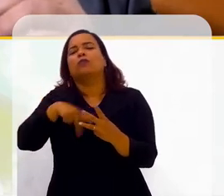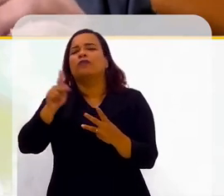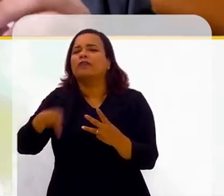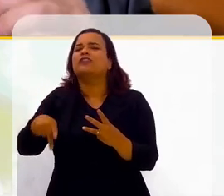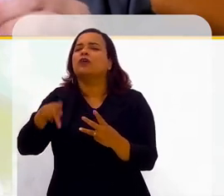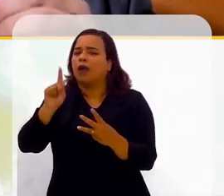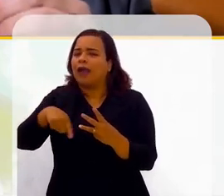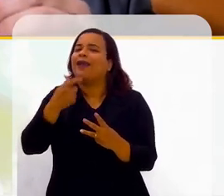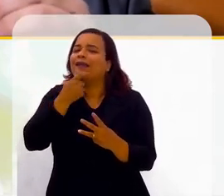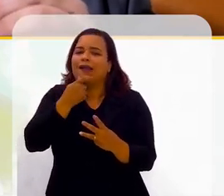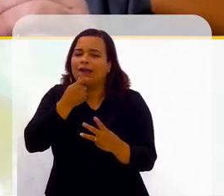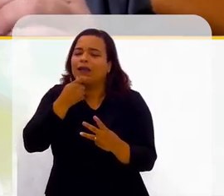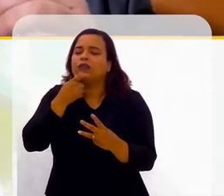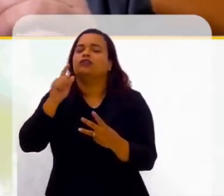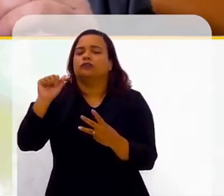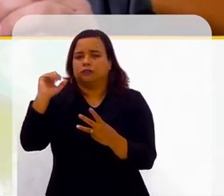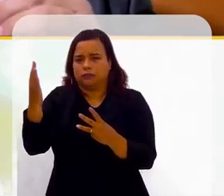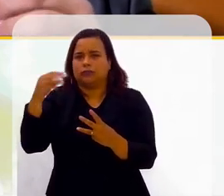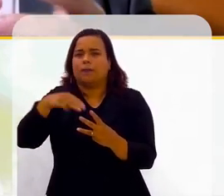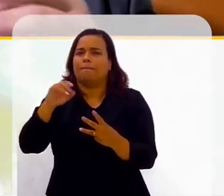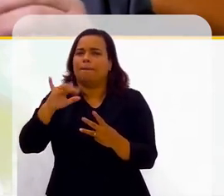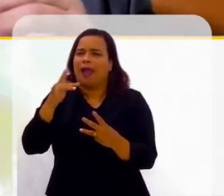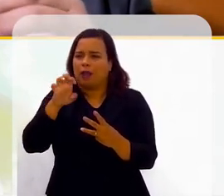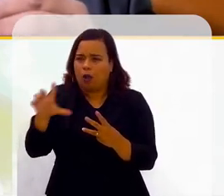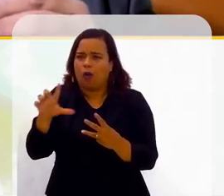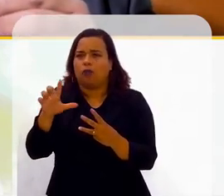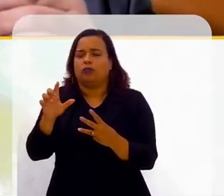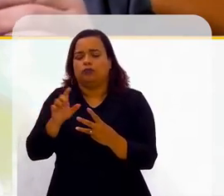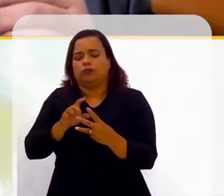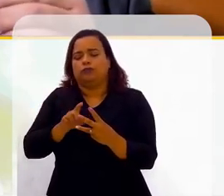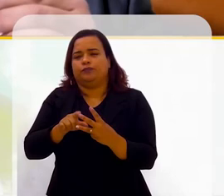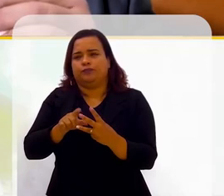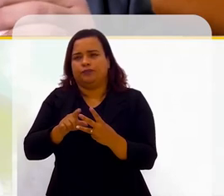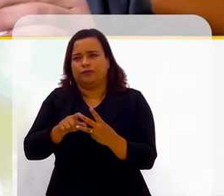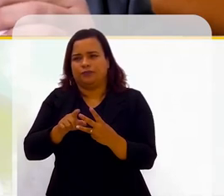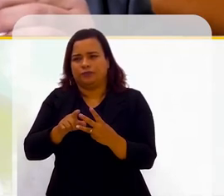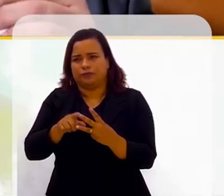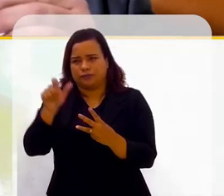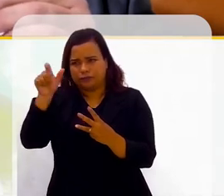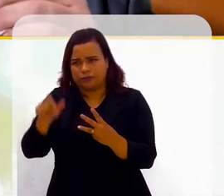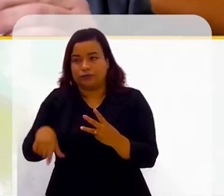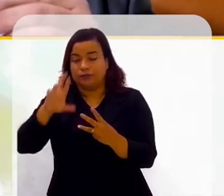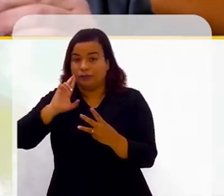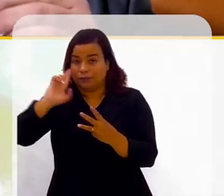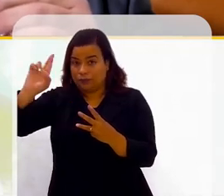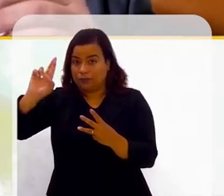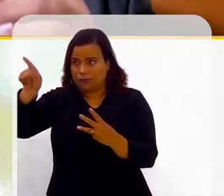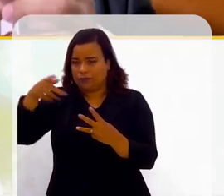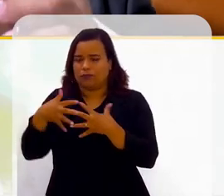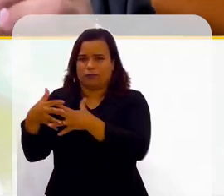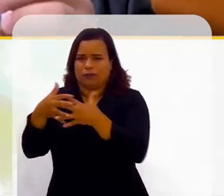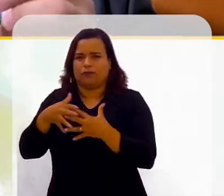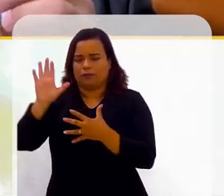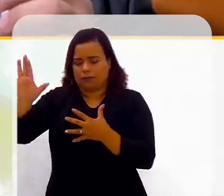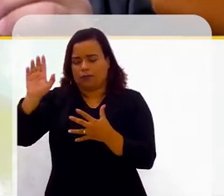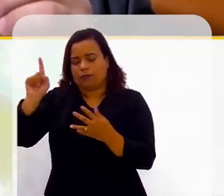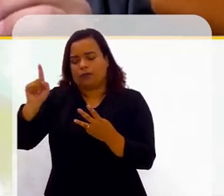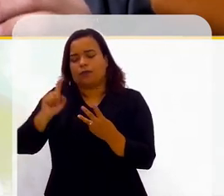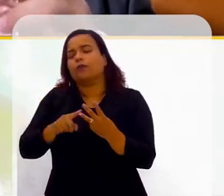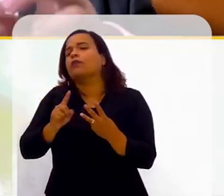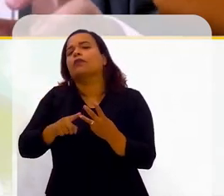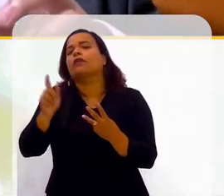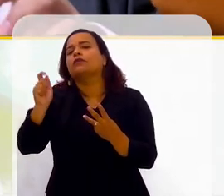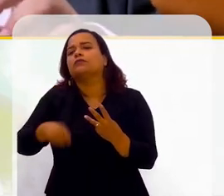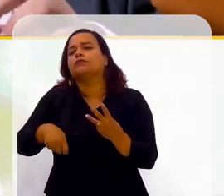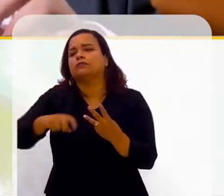Rogan, que aí é integralmente em inglês. Então, o Michael é Chief Compliance Officer de um grande grupo financeiro americano. E ela pode também